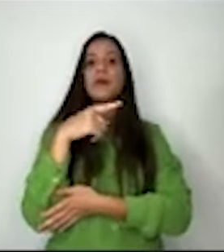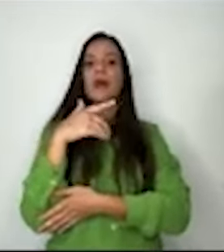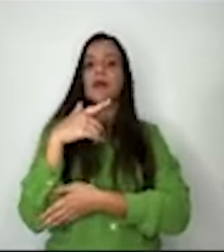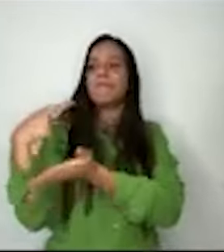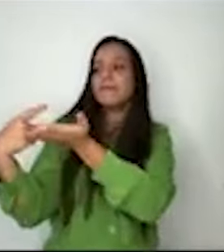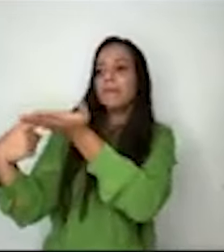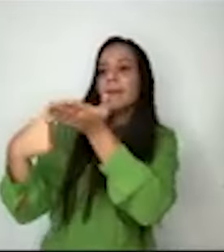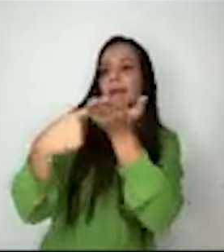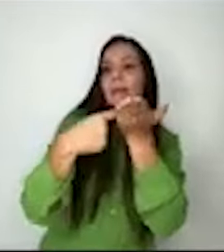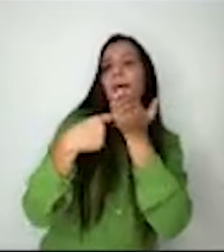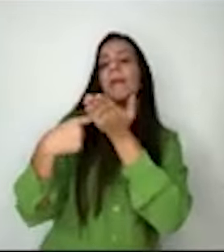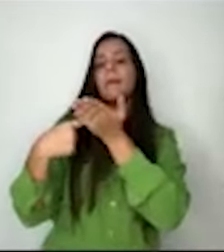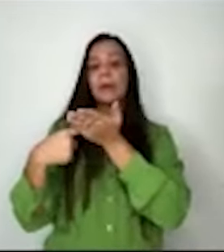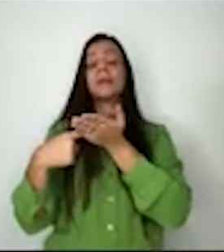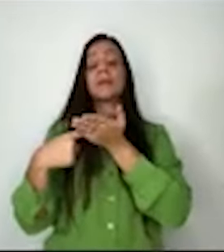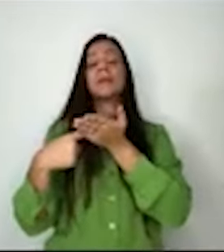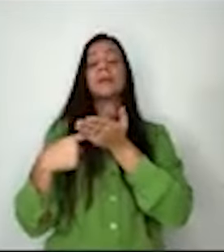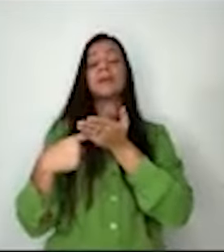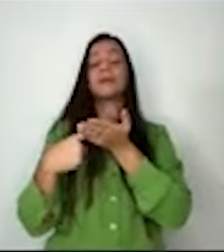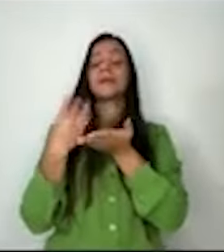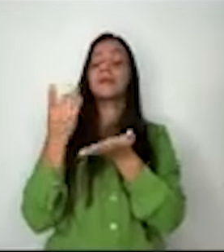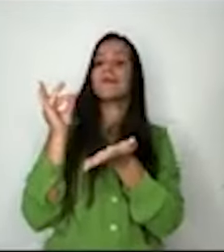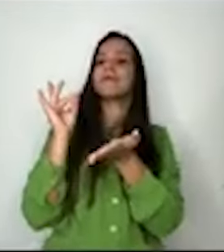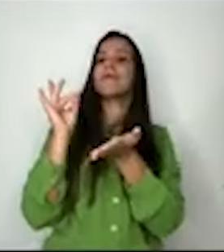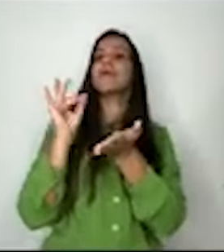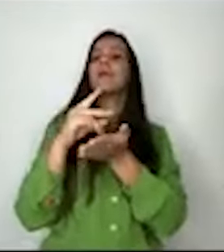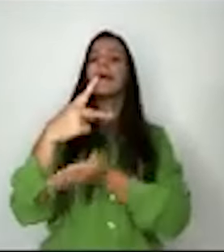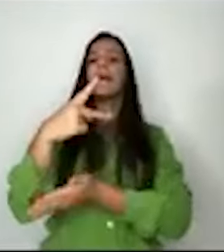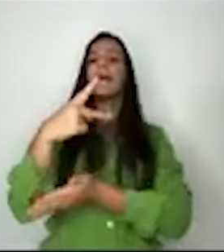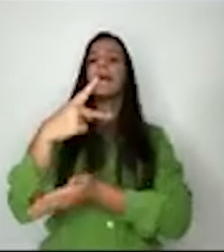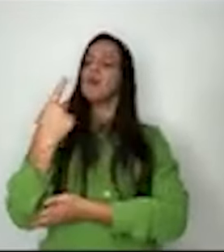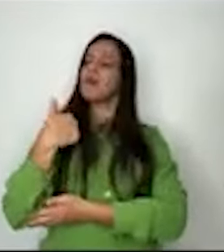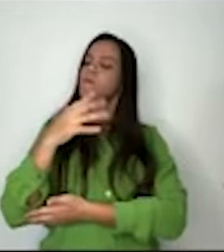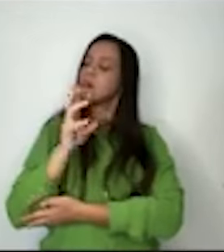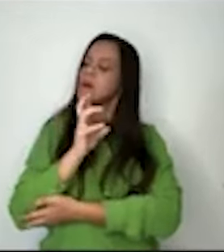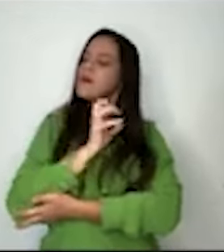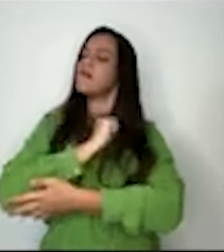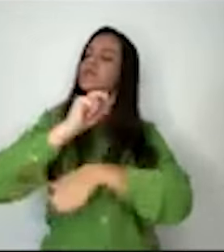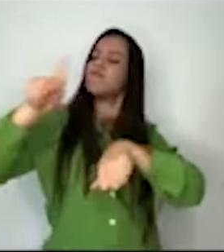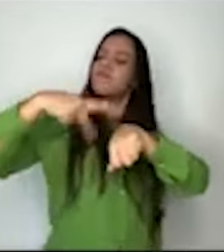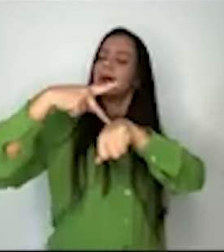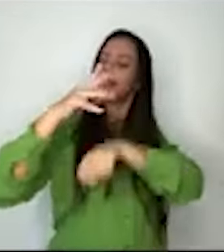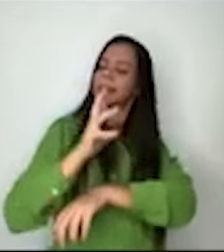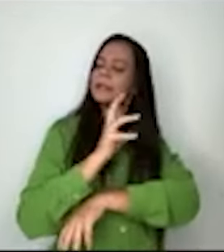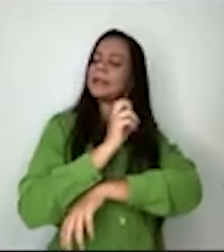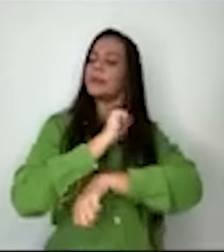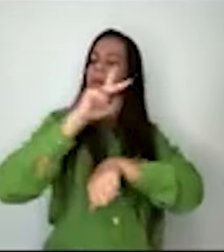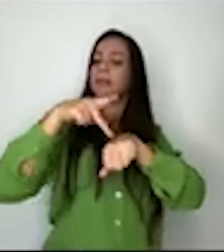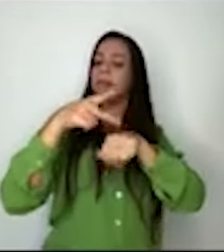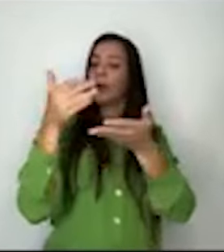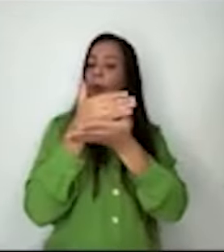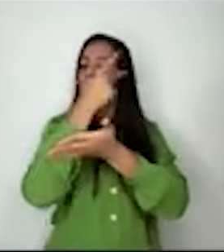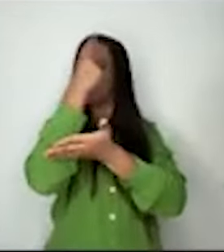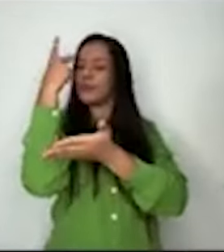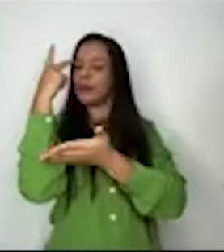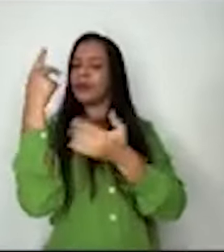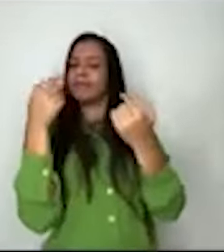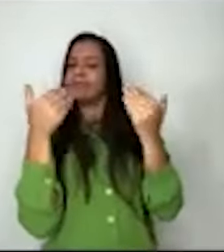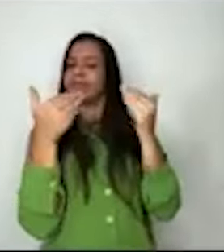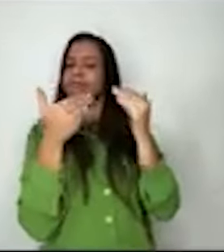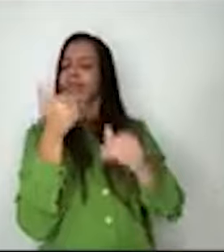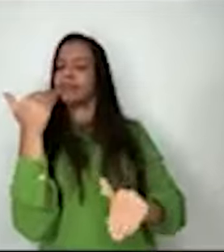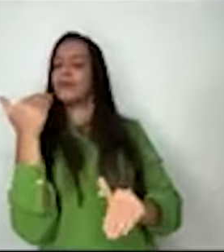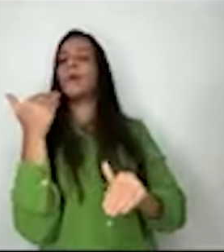verdadeiro sentido do termo patriota. E, portanto, eu fui buscar na Constituição um conjunto de